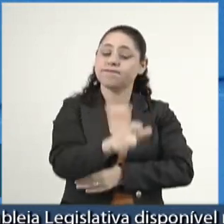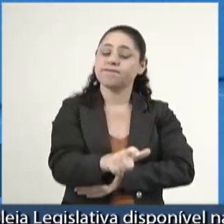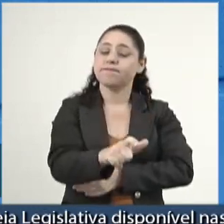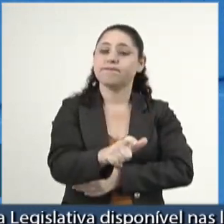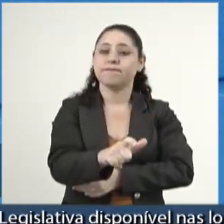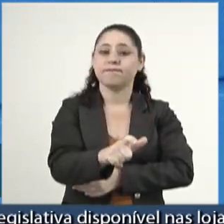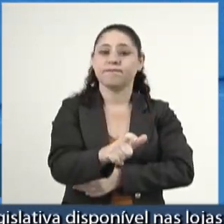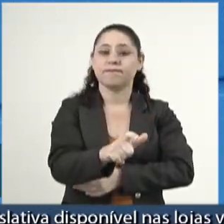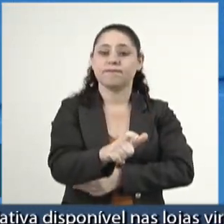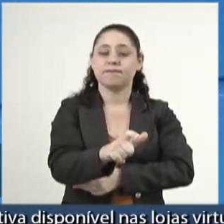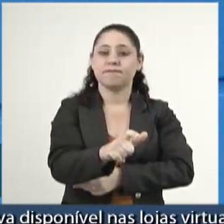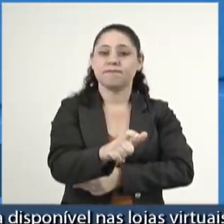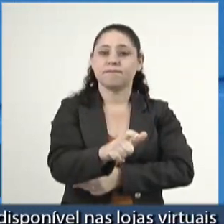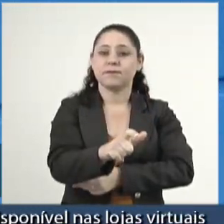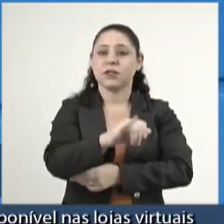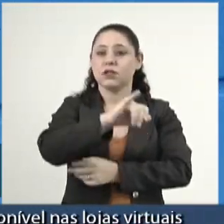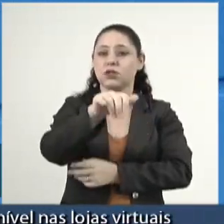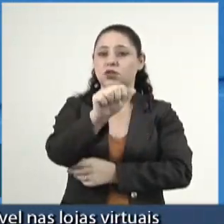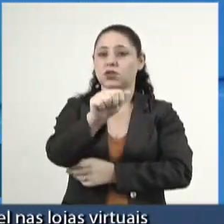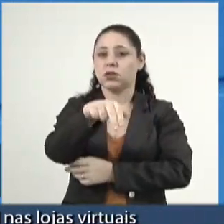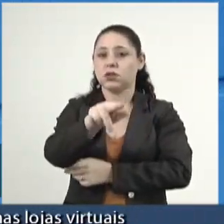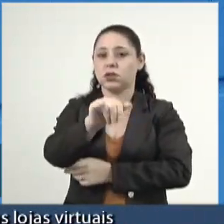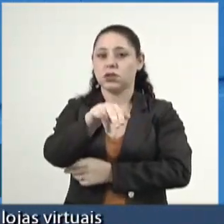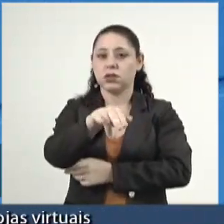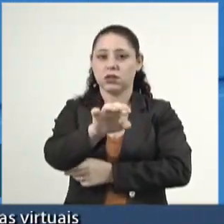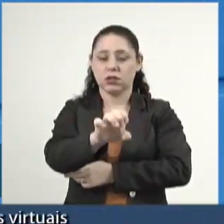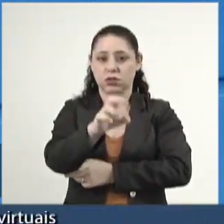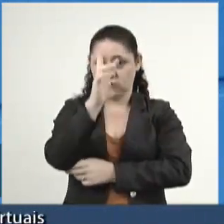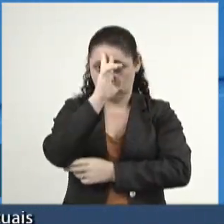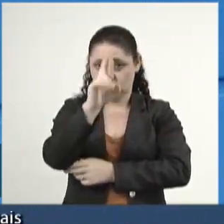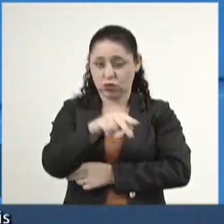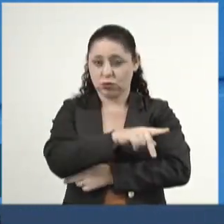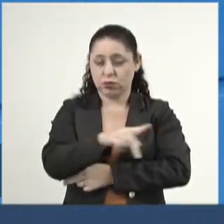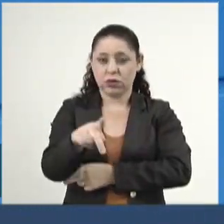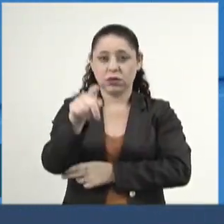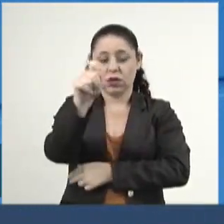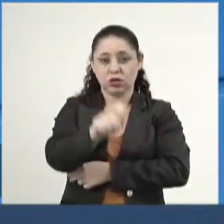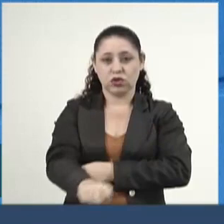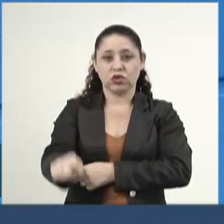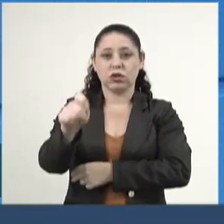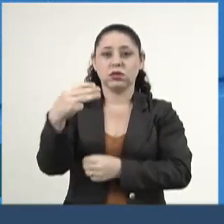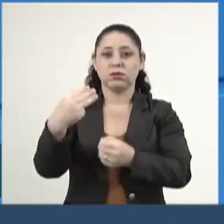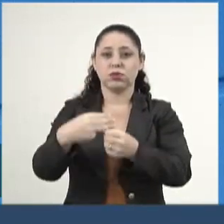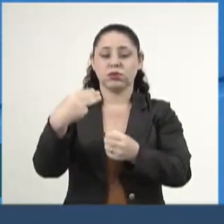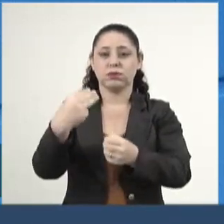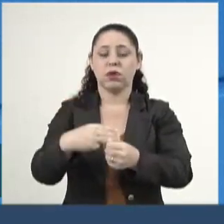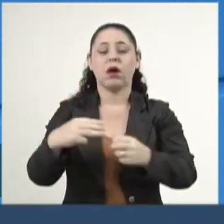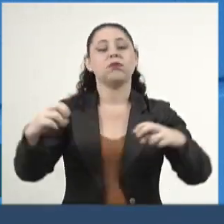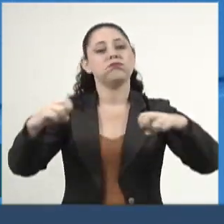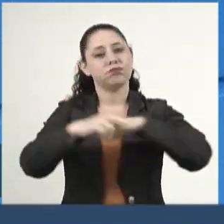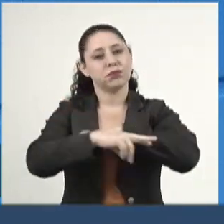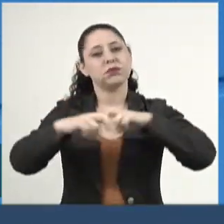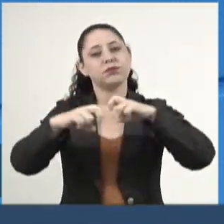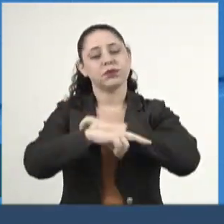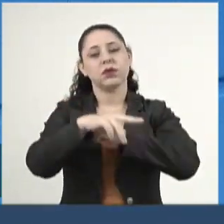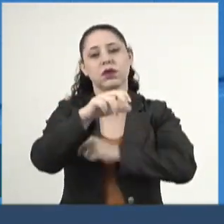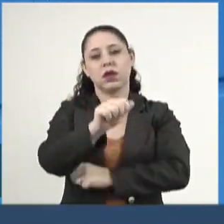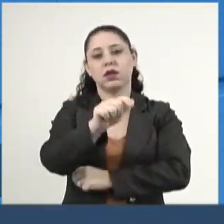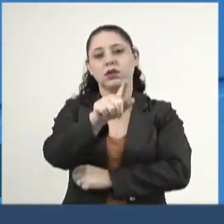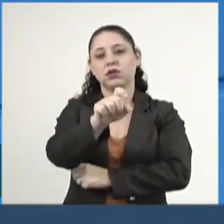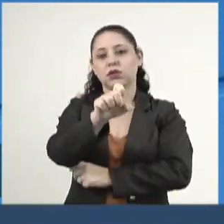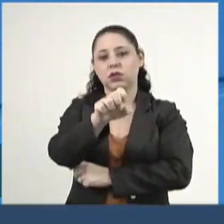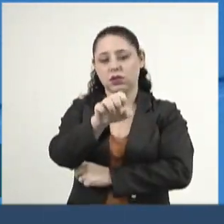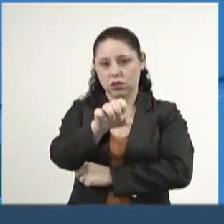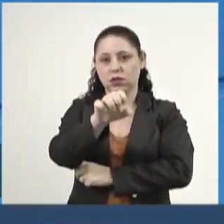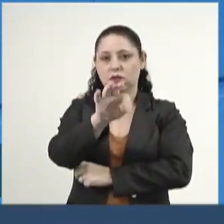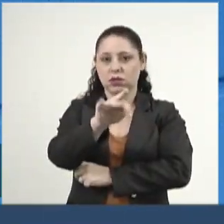Poder, ao excelentíssimo senhor Janine de Lima Bruno, diretor-presidente da Agência Municipal de Transporte e Trânsito, AGETRAN, e ao